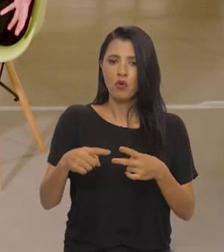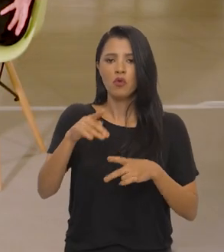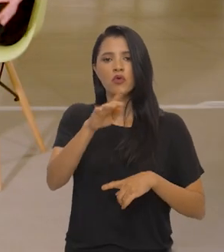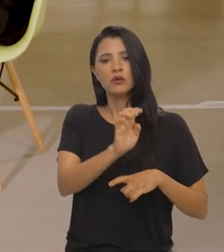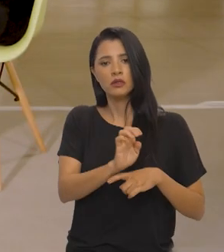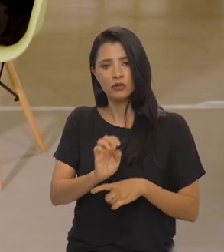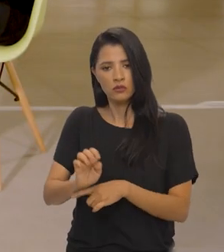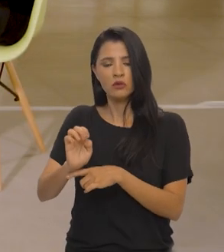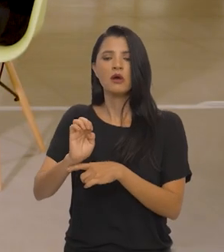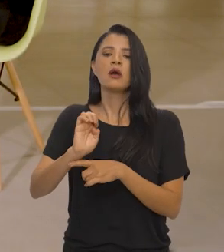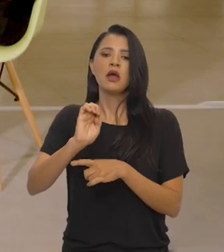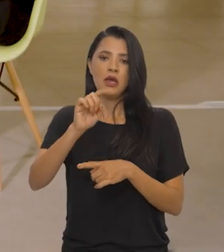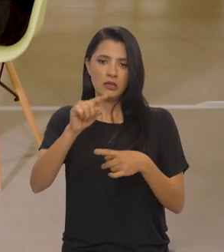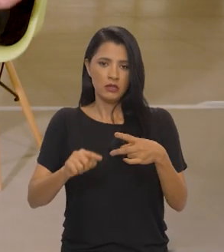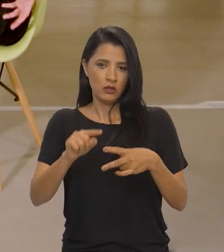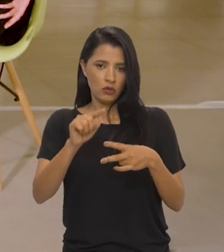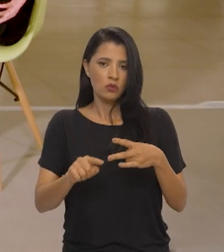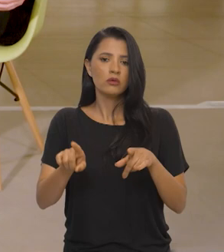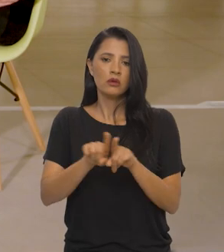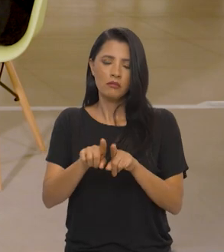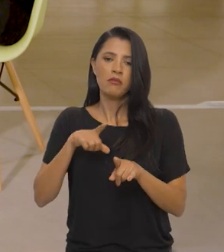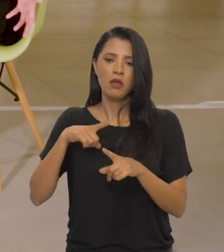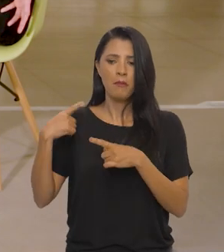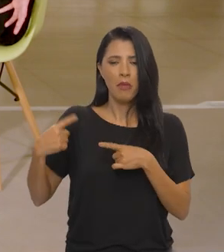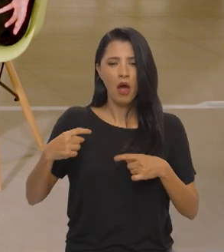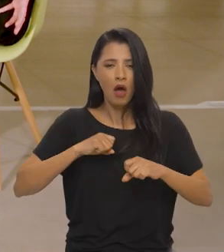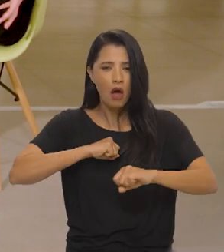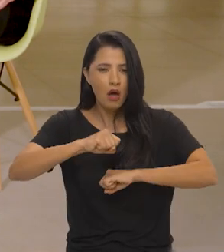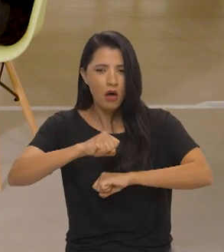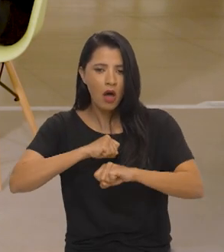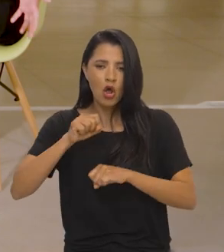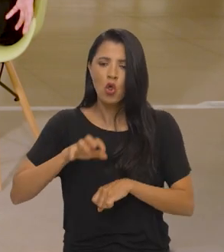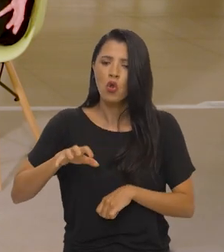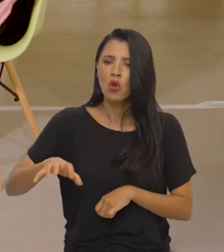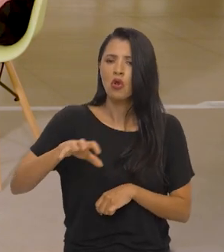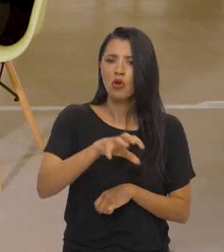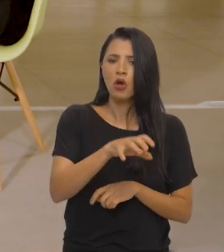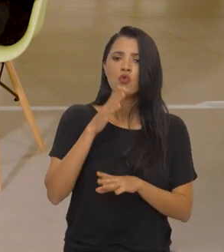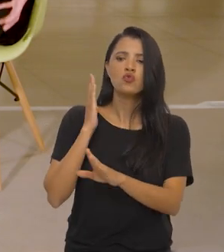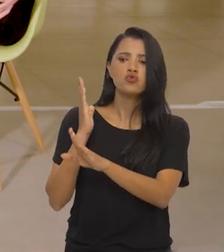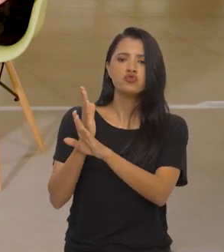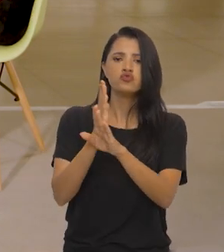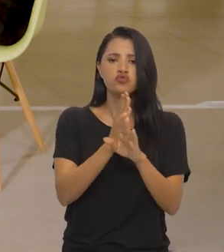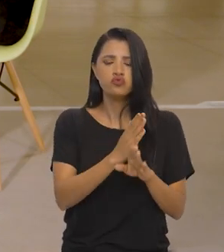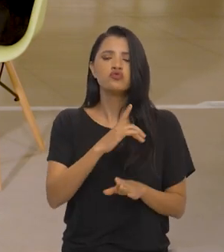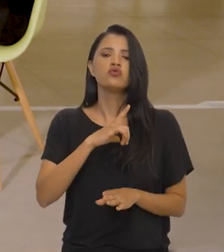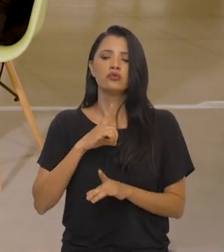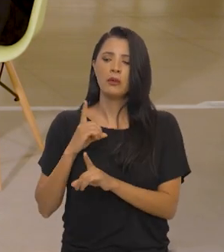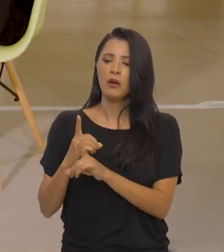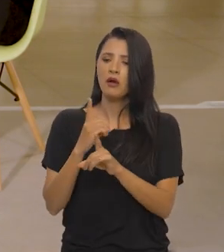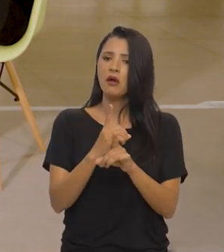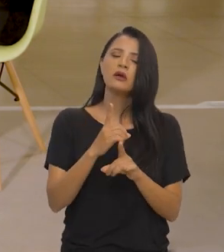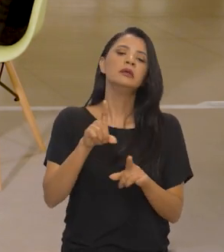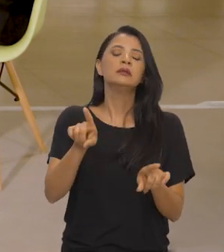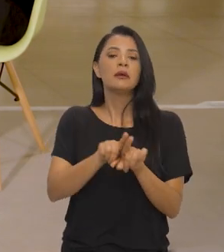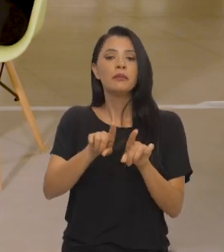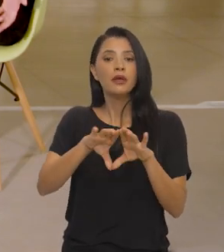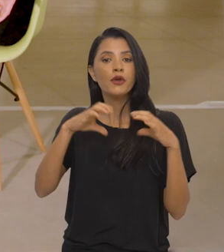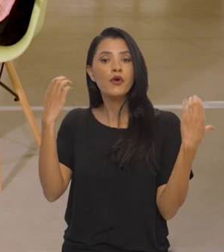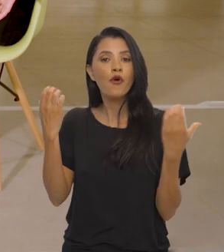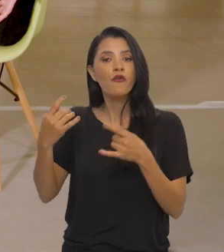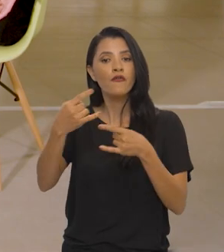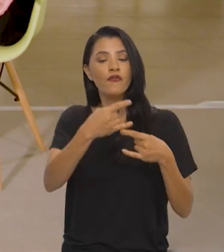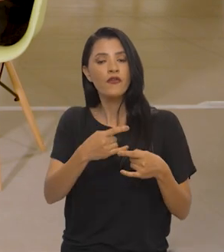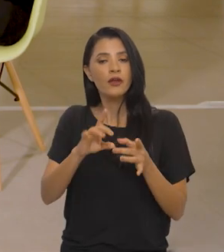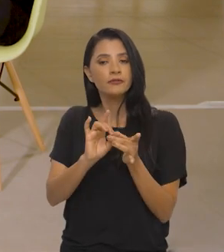as etapas estaduais, dessas etapas sairão também os debates setoriais, os encontros setoriais, existem as